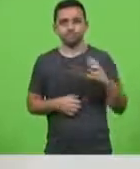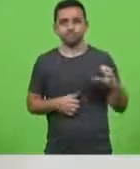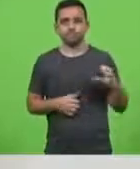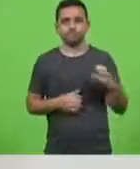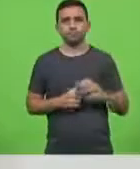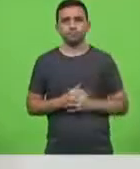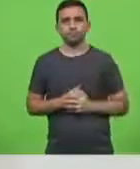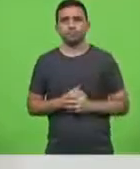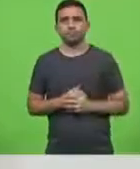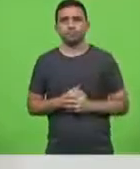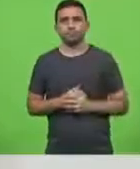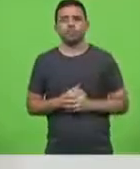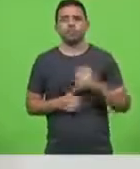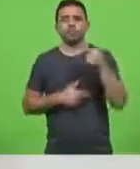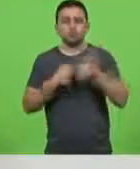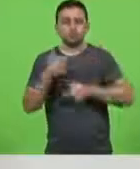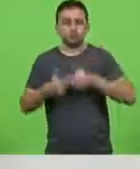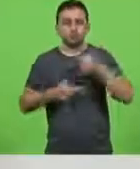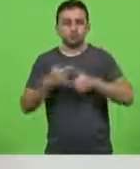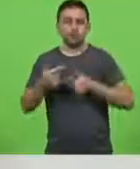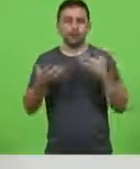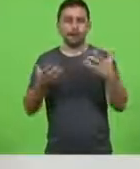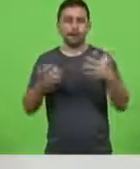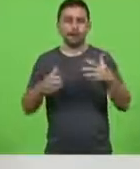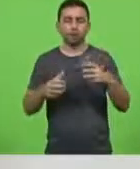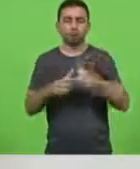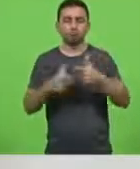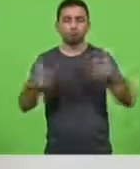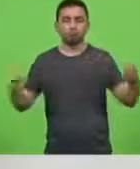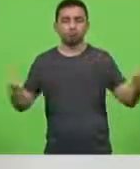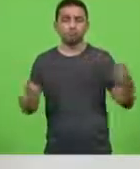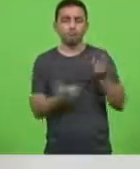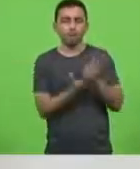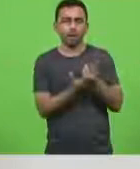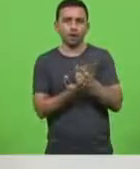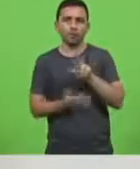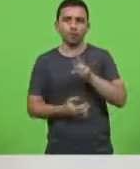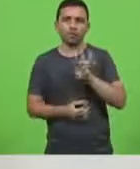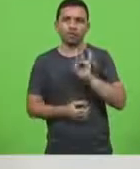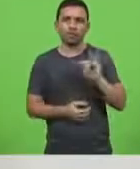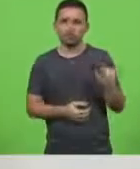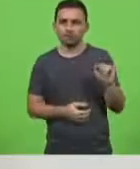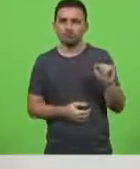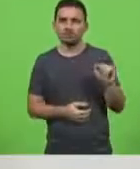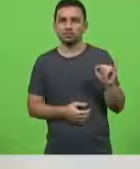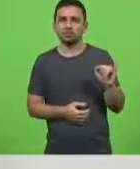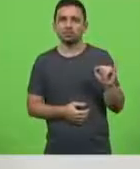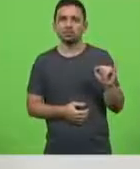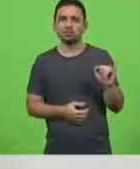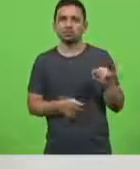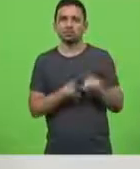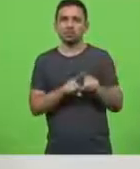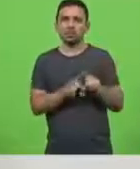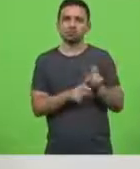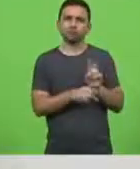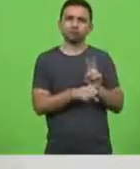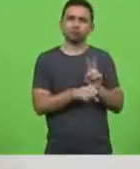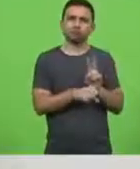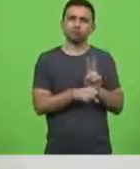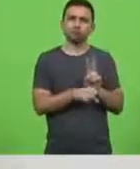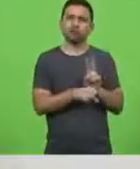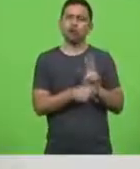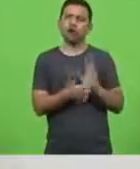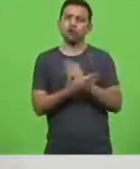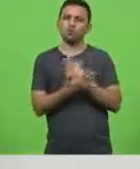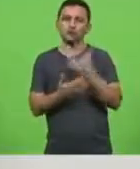no trabalho de ampliação de leitos de uti e de retaguarda ou leitos clínicos como